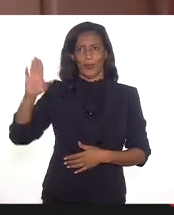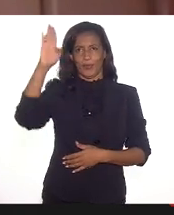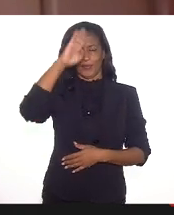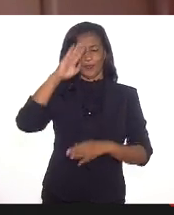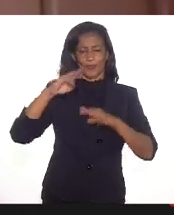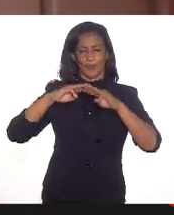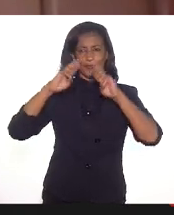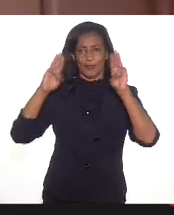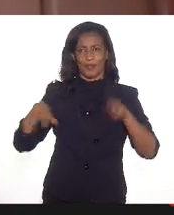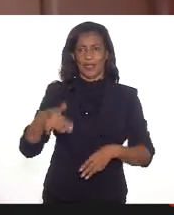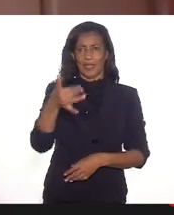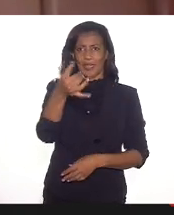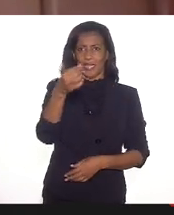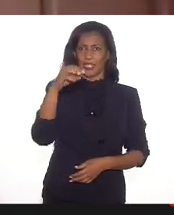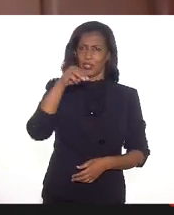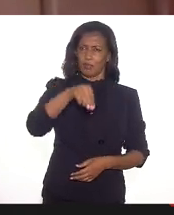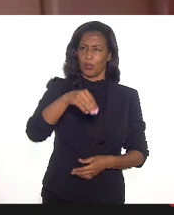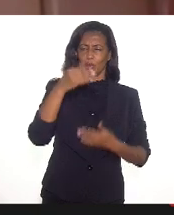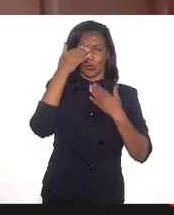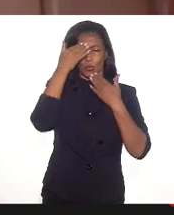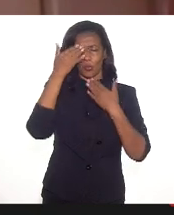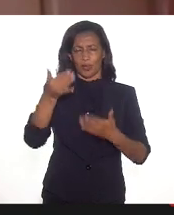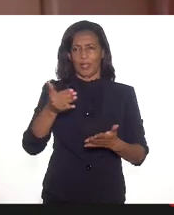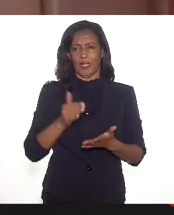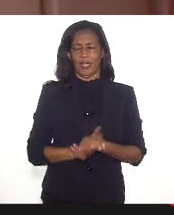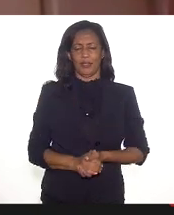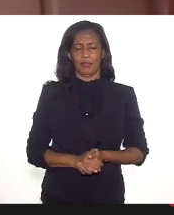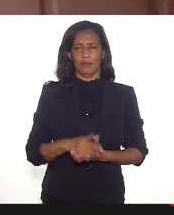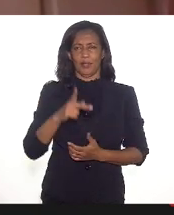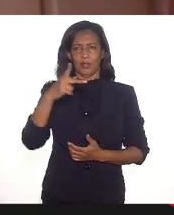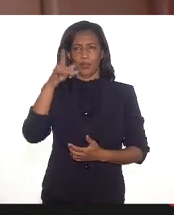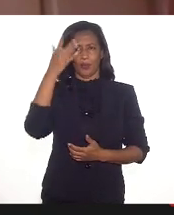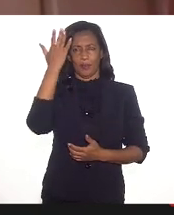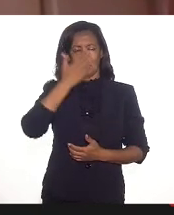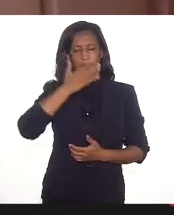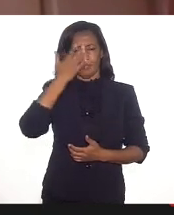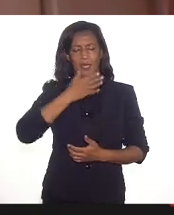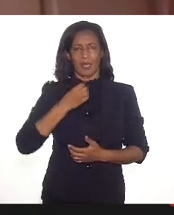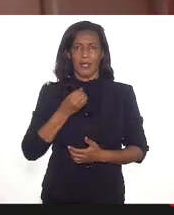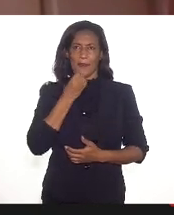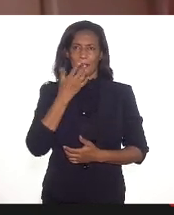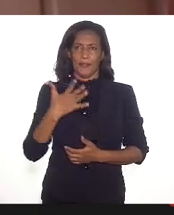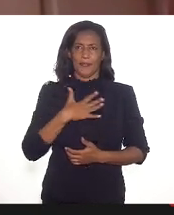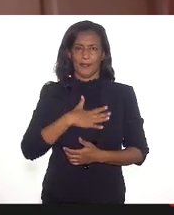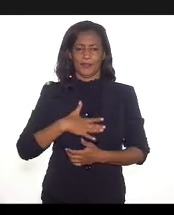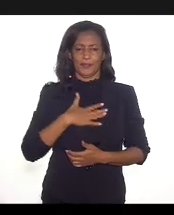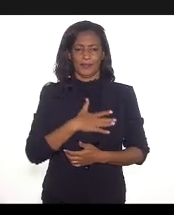minutos para fazer a sua intervenção, muito obrigada pela sua presença, seja muito bem-vindo.